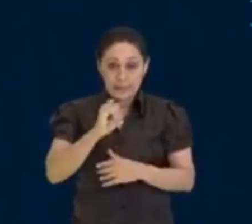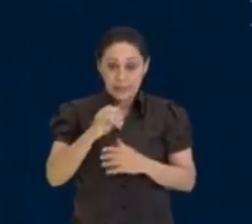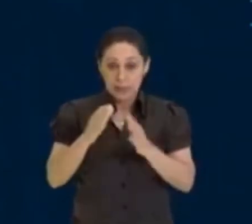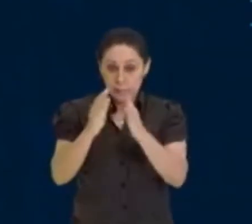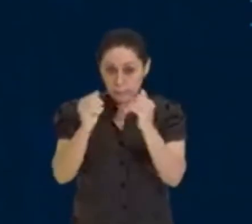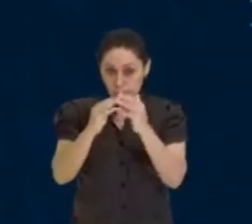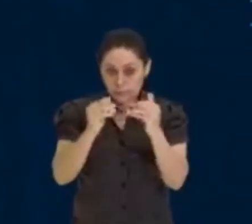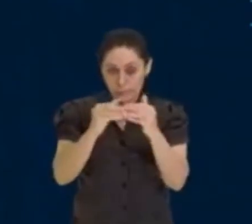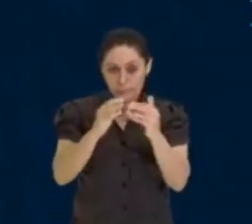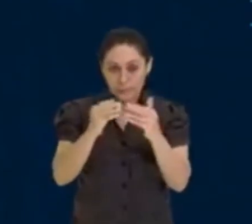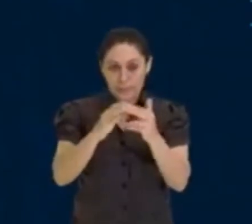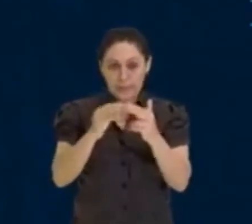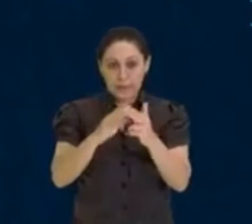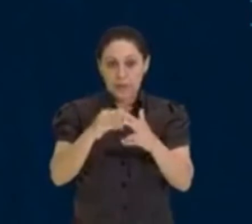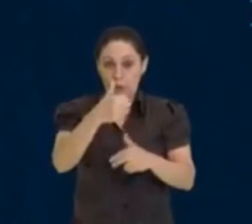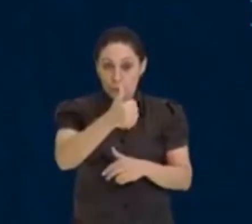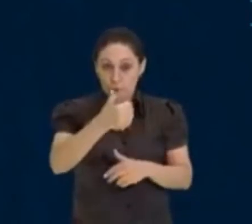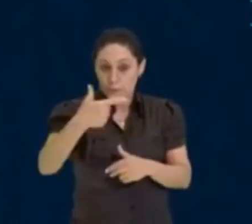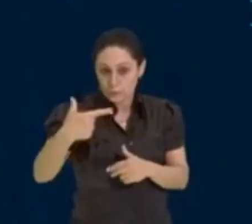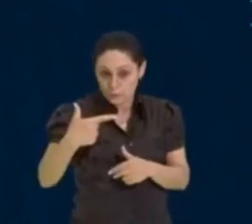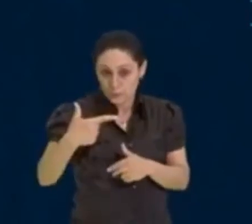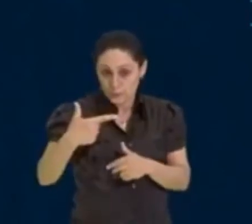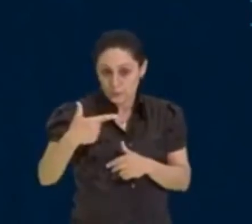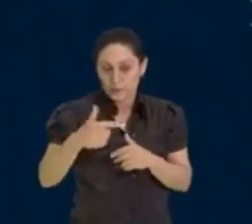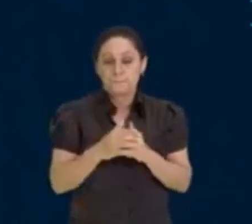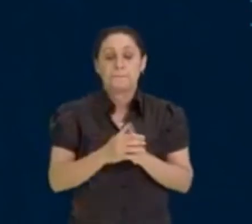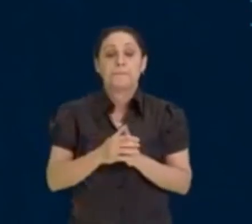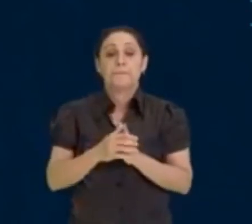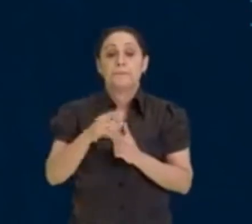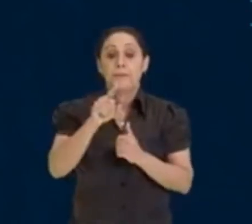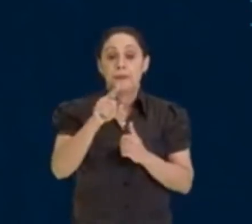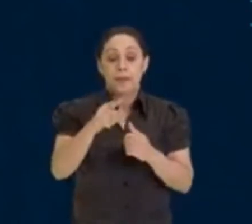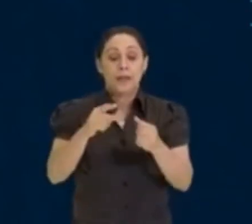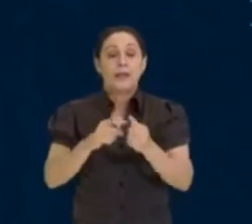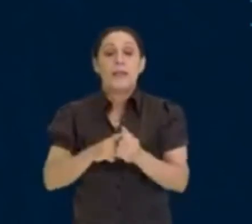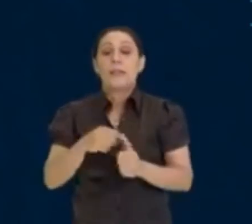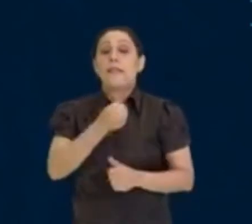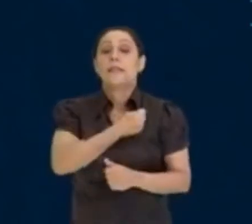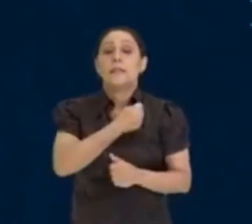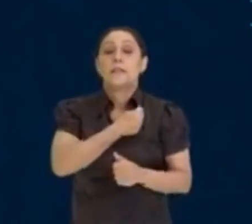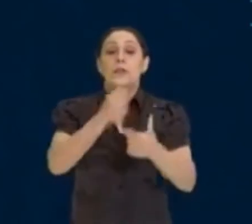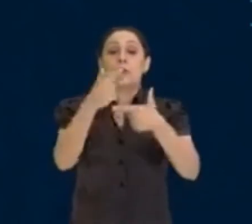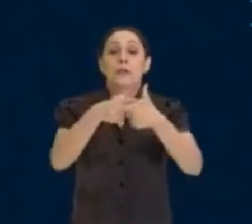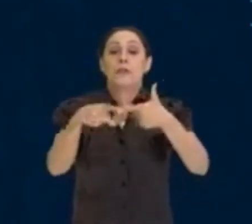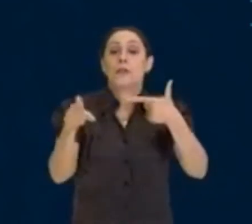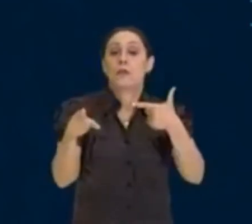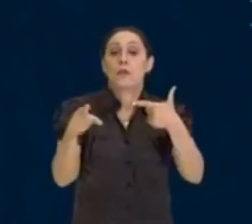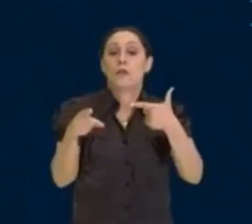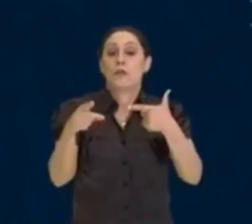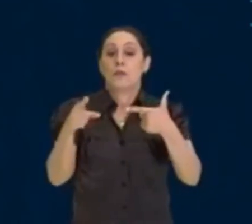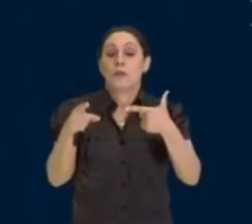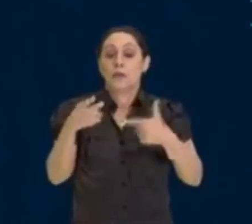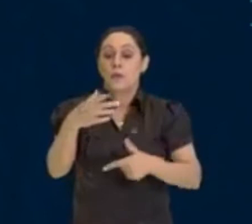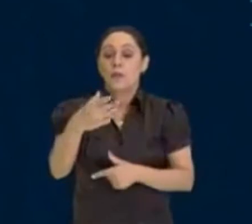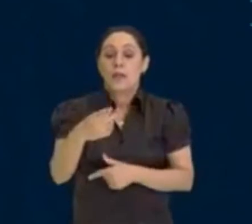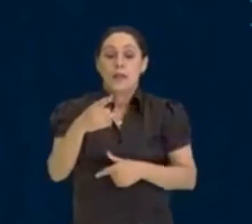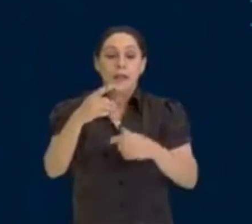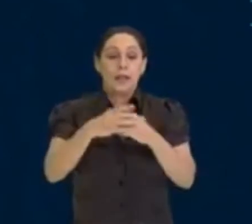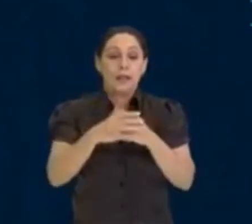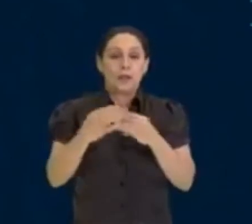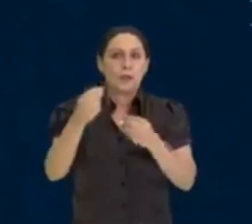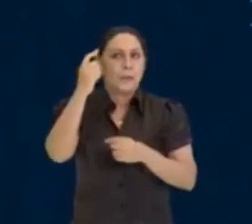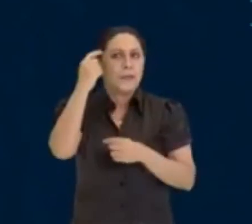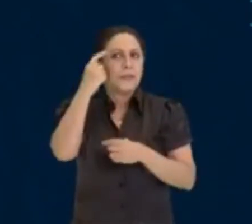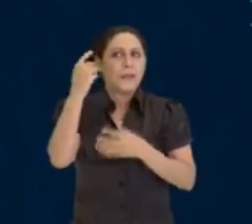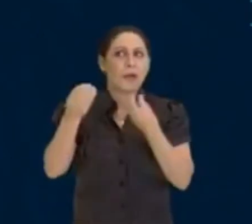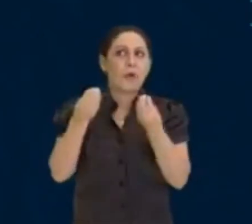te pegar o número 12 e falar esse 12 eu quero que tu divida ele e decompone a ele, aí tu vai pensar assim, pessoal,